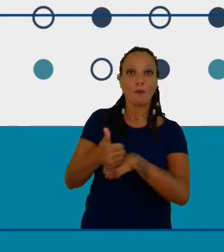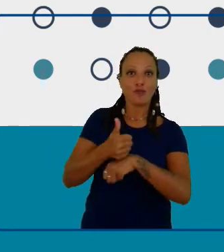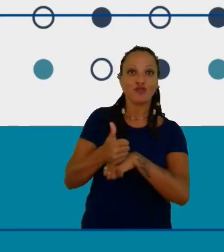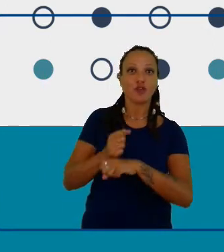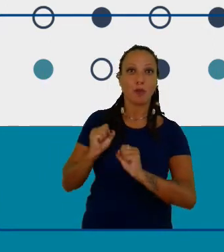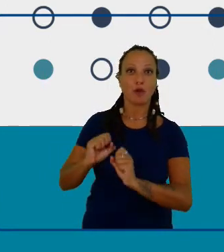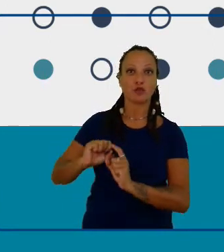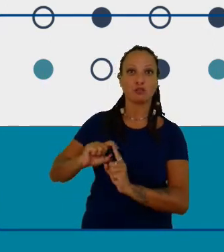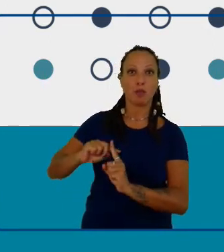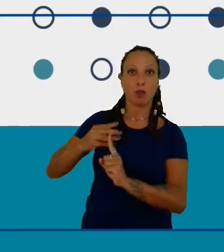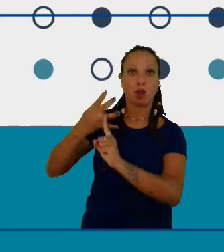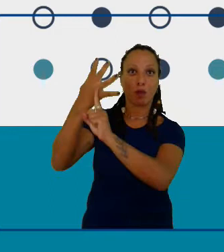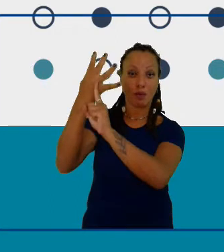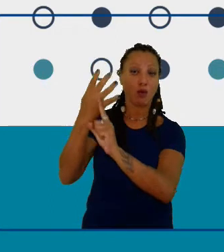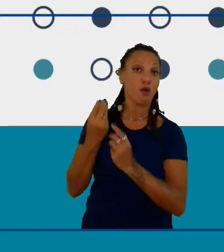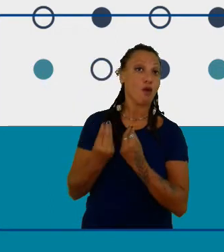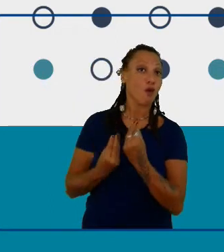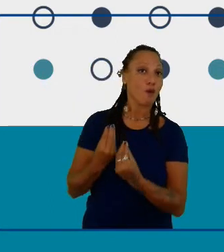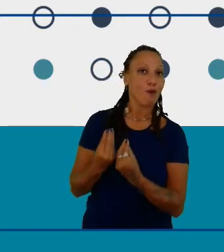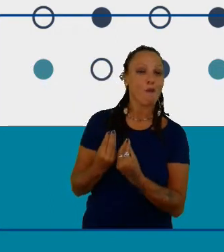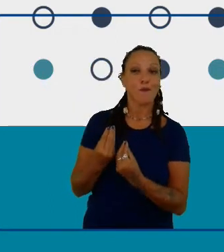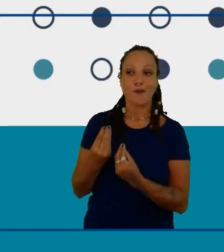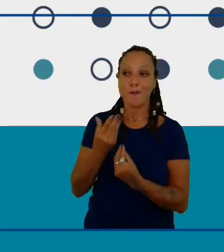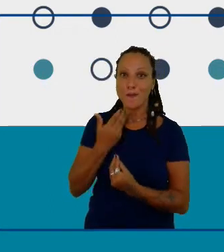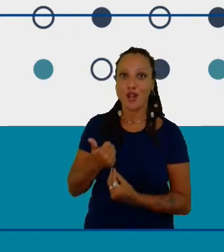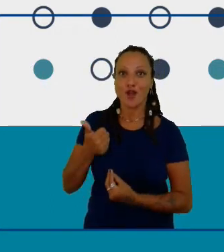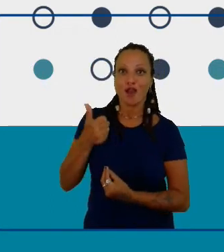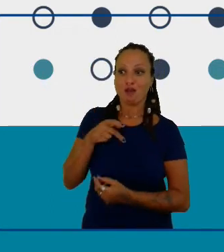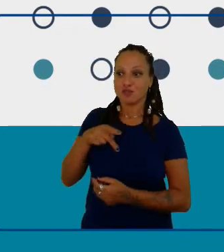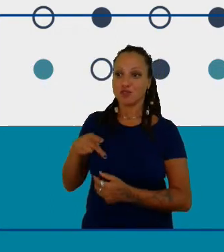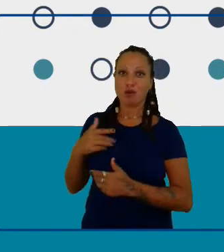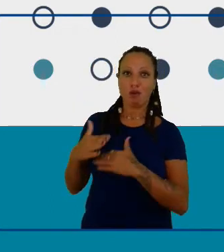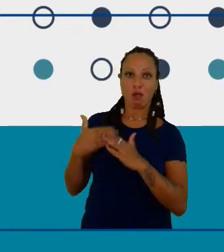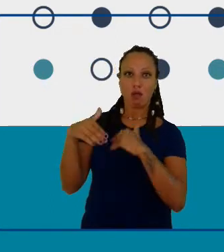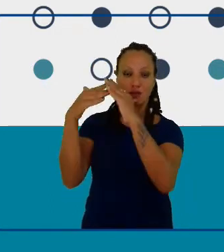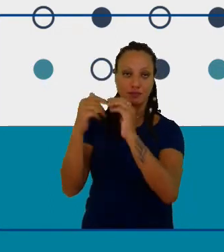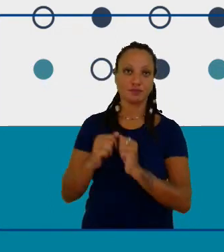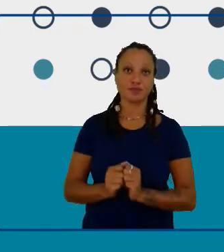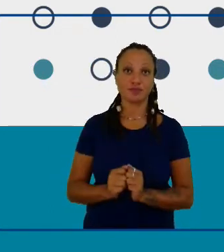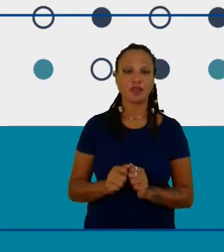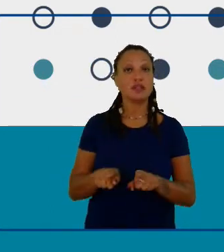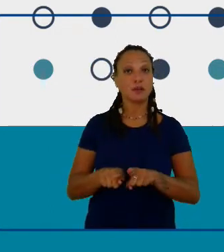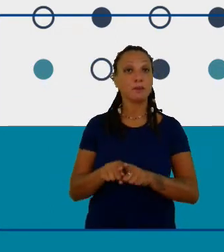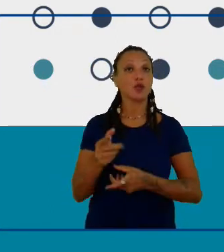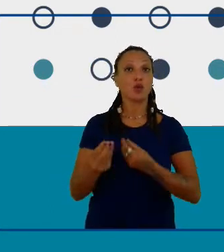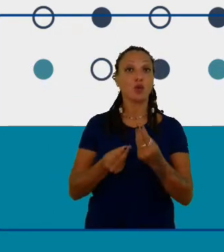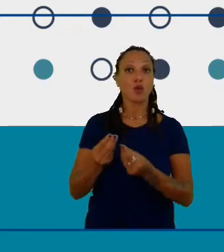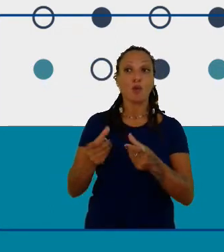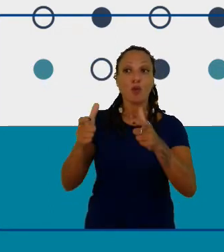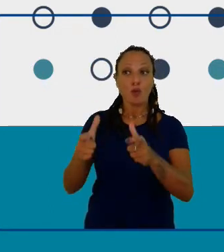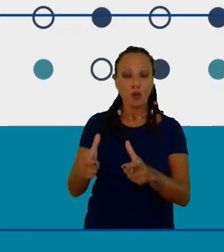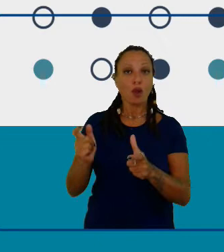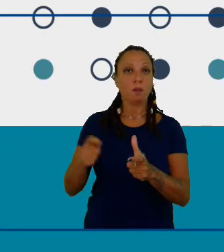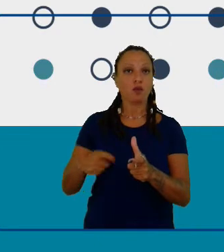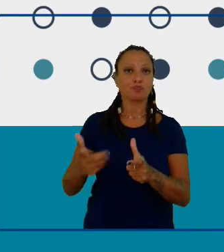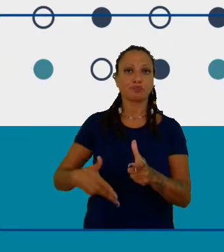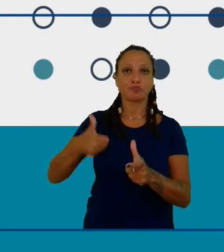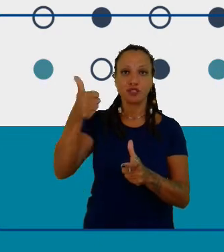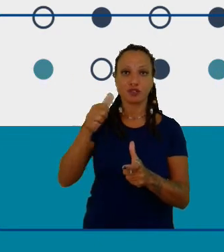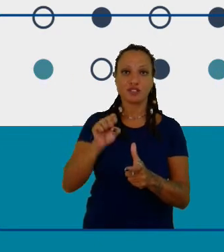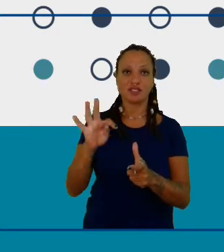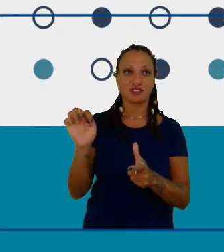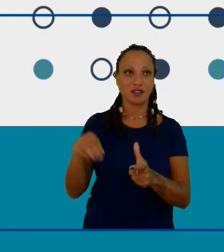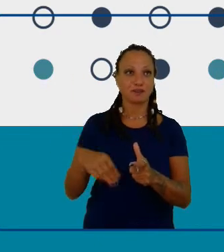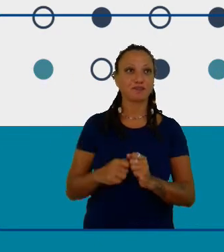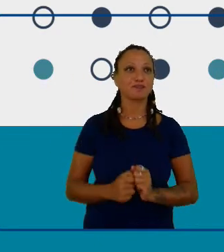aprimoramento dos clubes. Temos um website com muitas coisas que